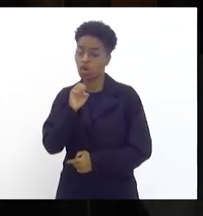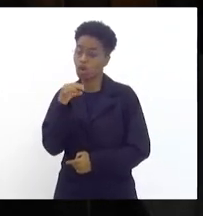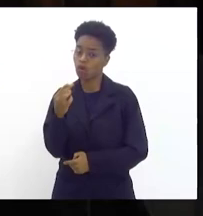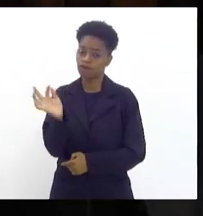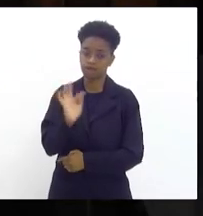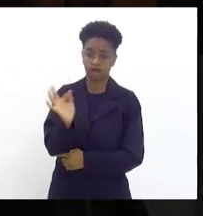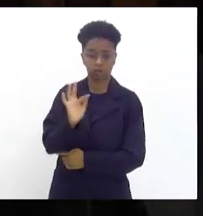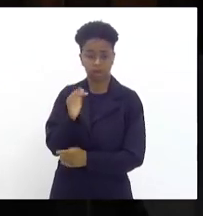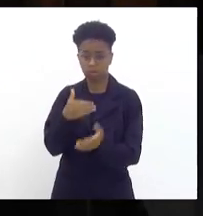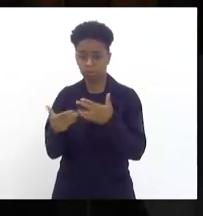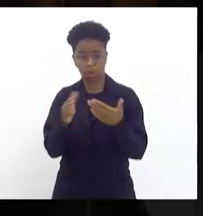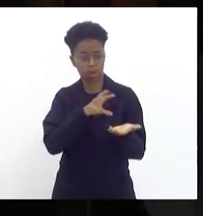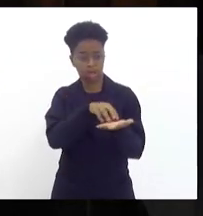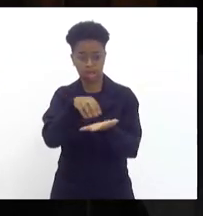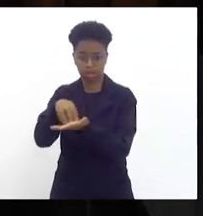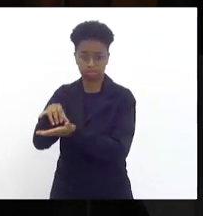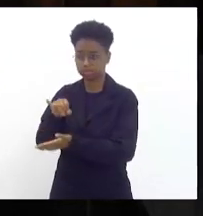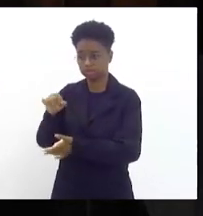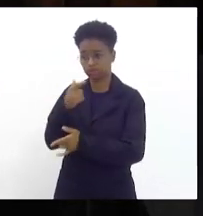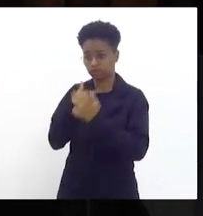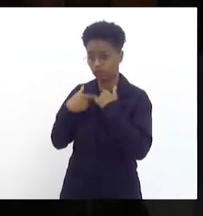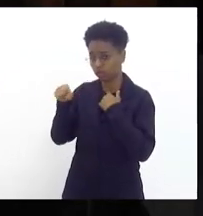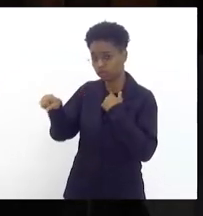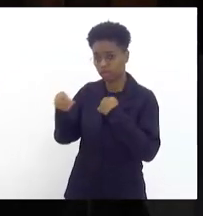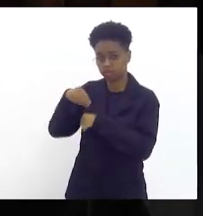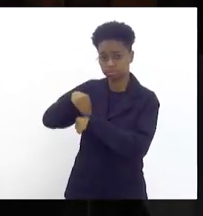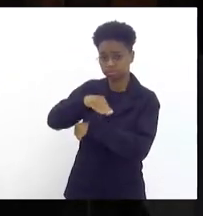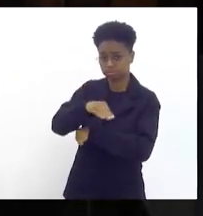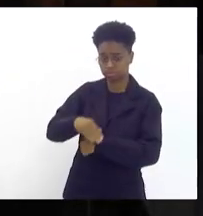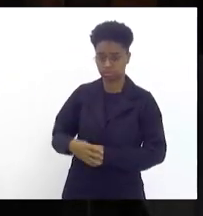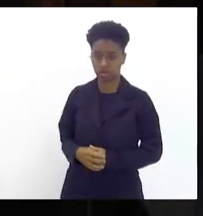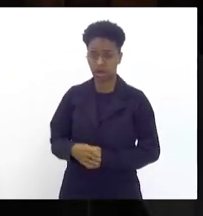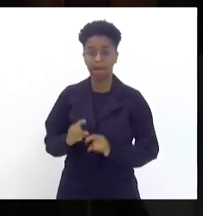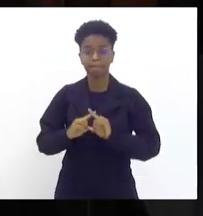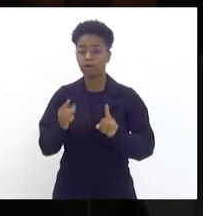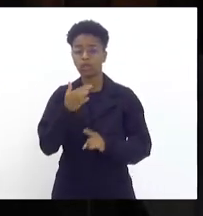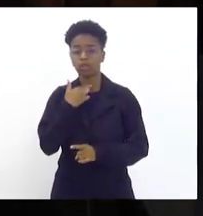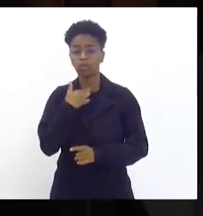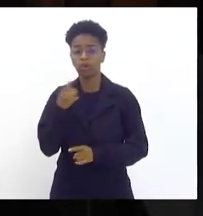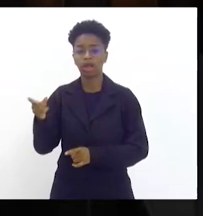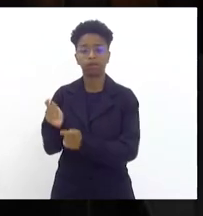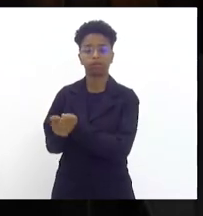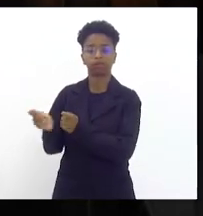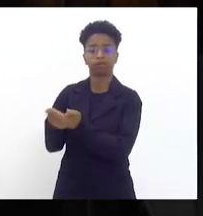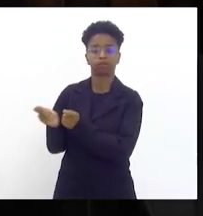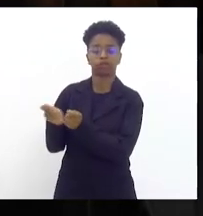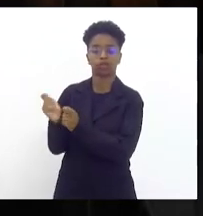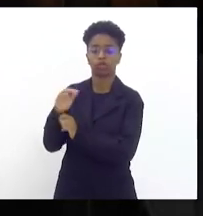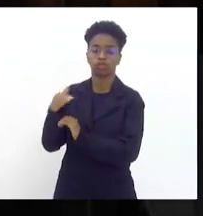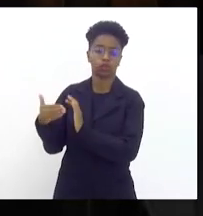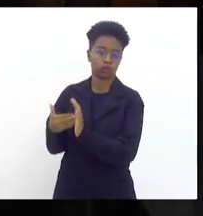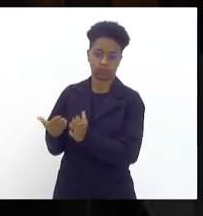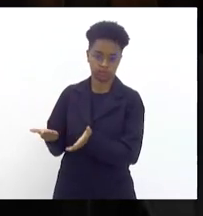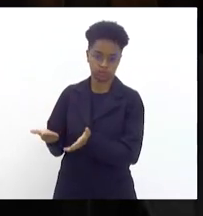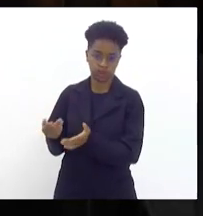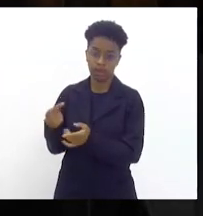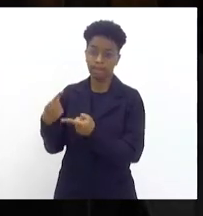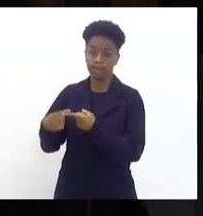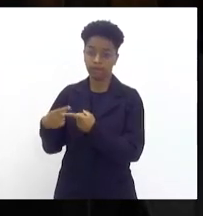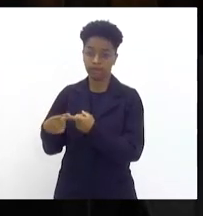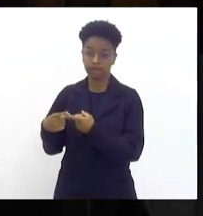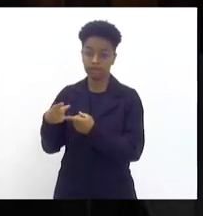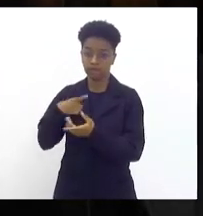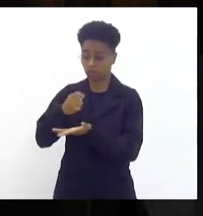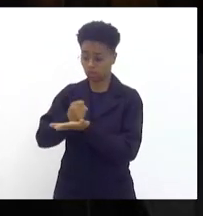que a Genersa queira indicar não pode esse monopólio das concessionárias onde no contrato diz